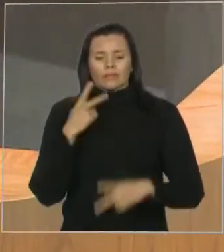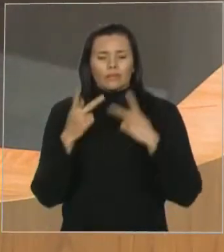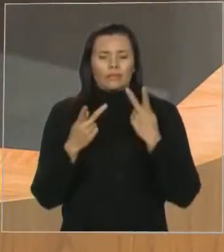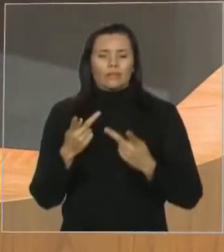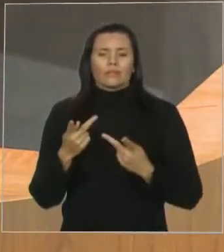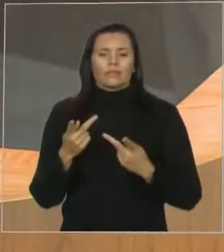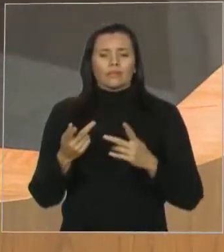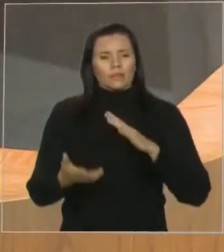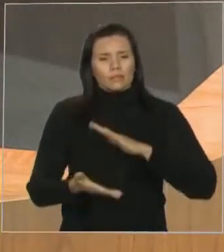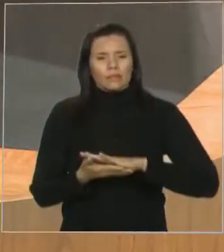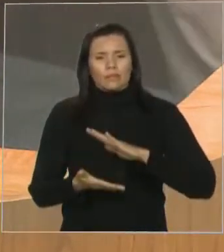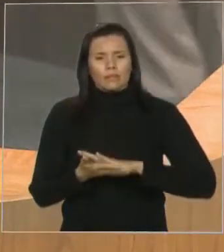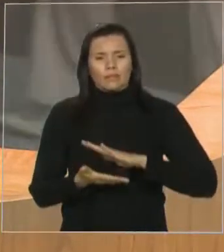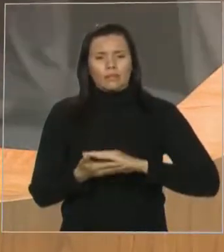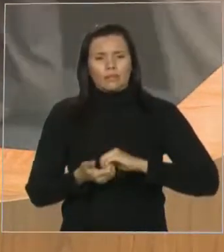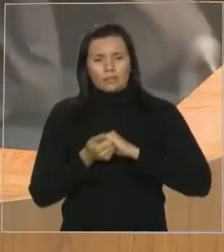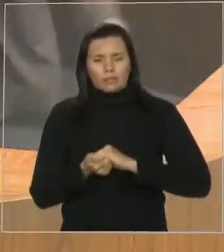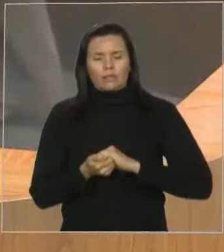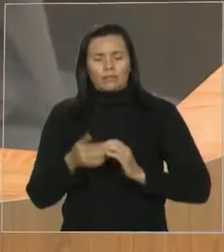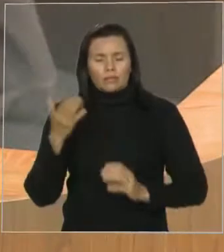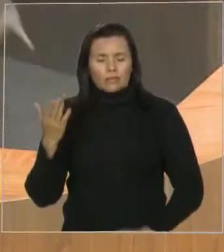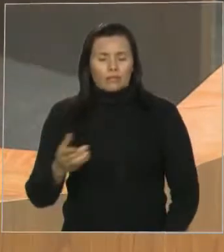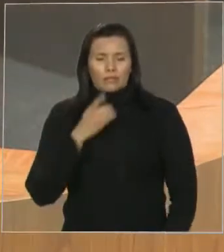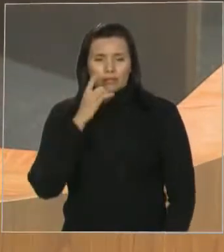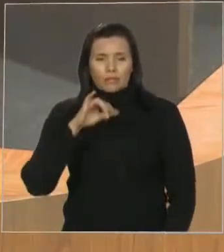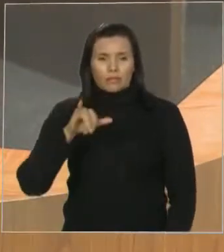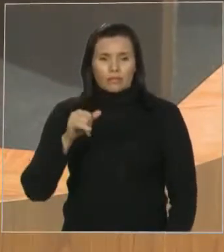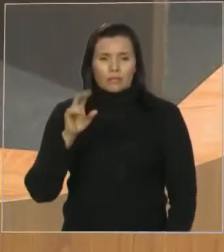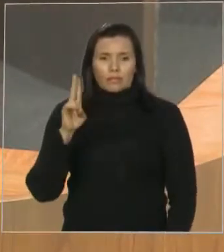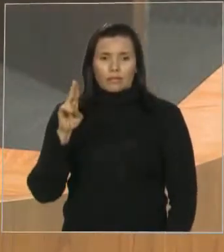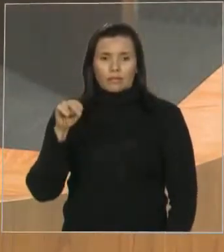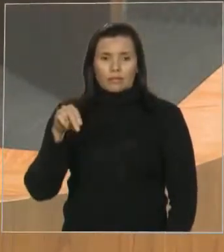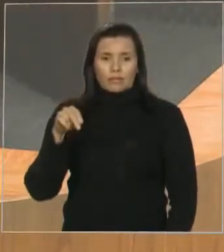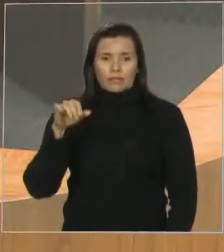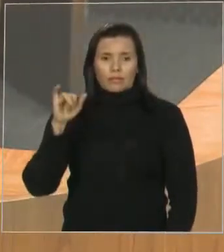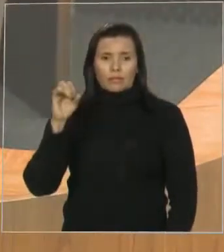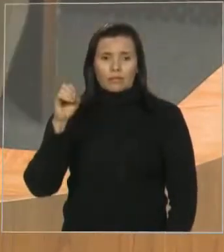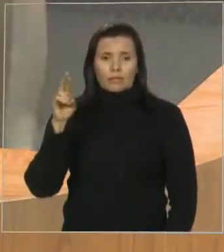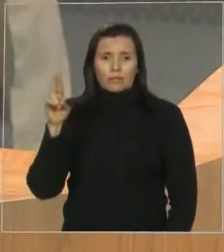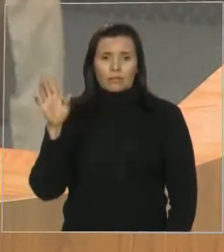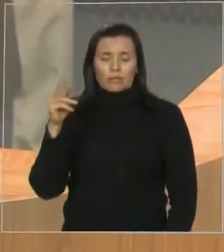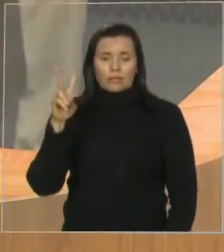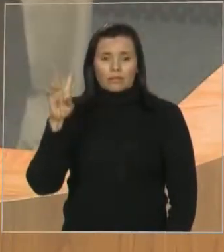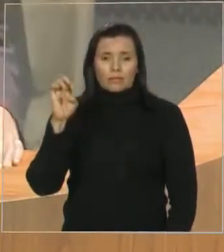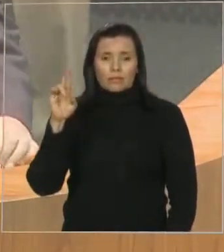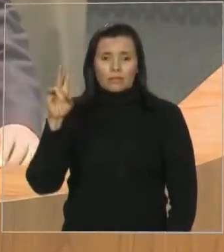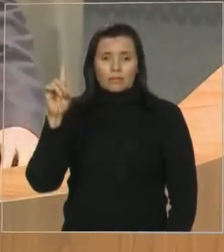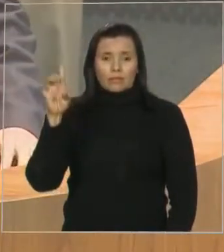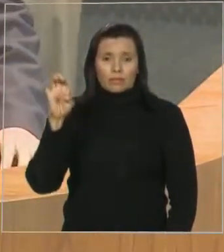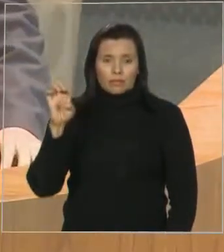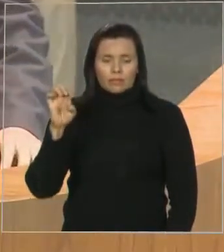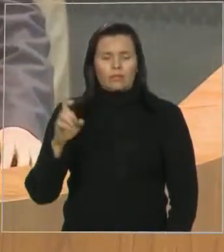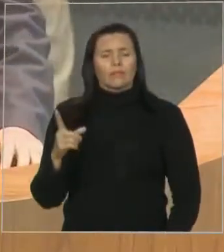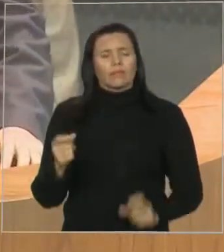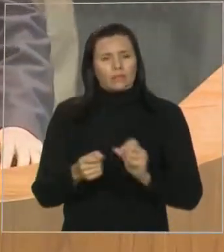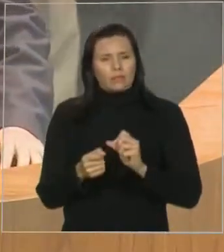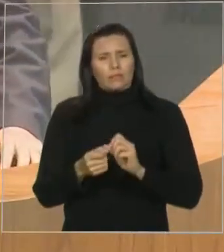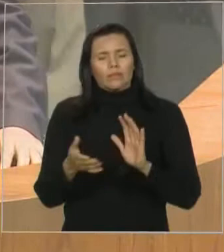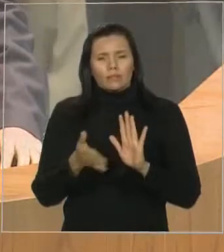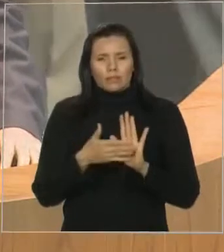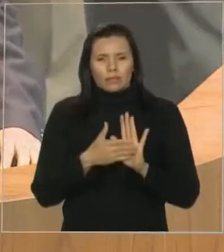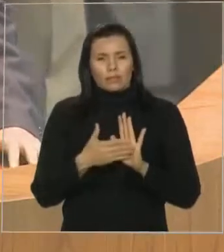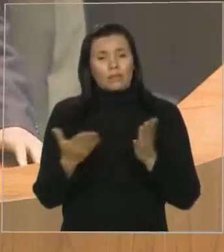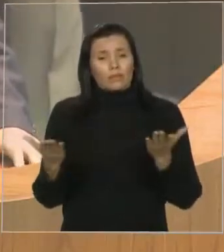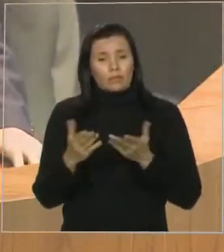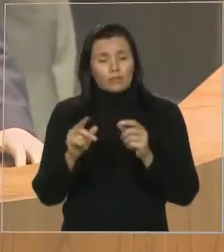pela iniciativa da homenagem aos conselheiros tutelares, que realmente é uma homenagem merecida pelo